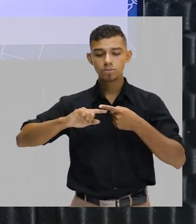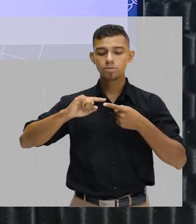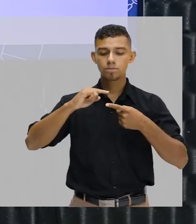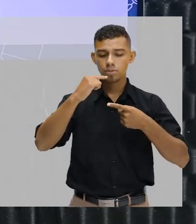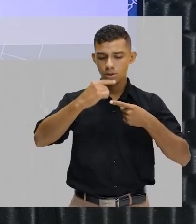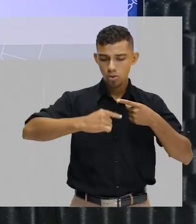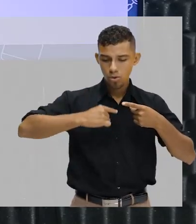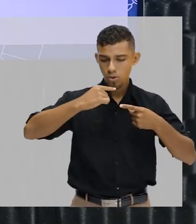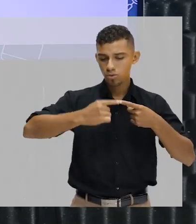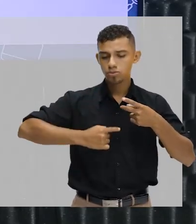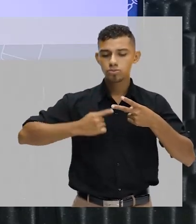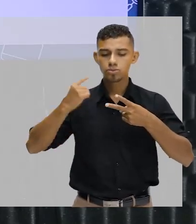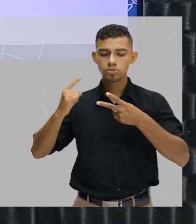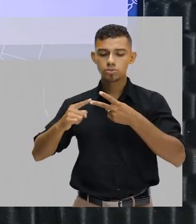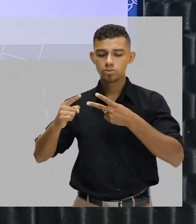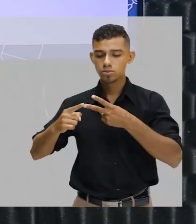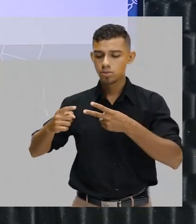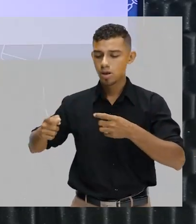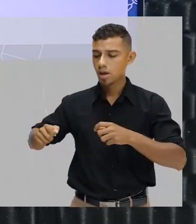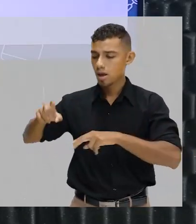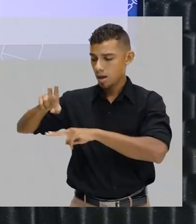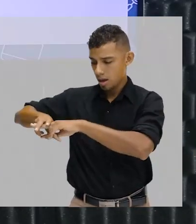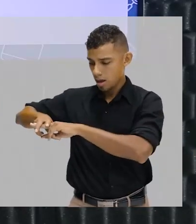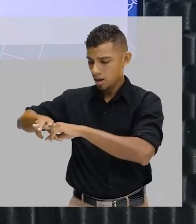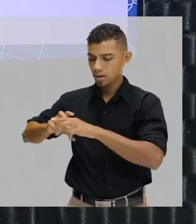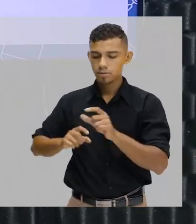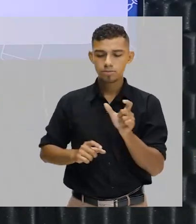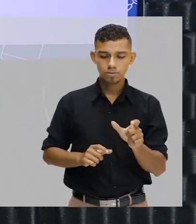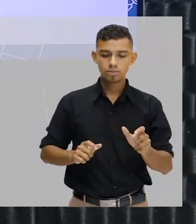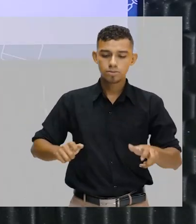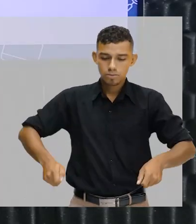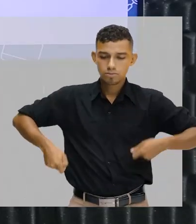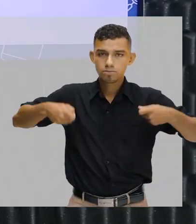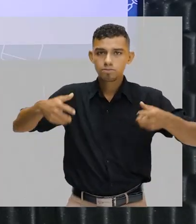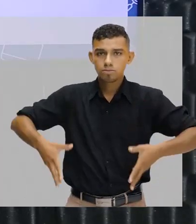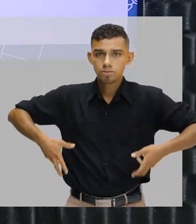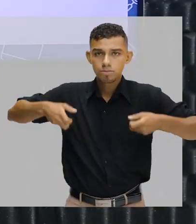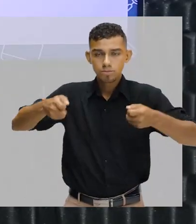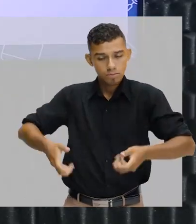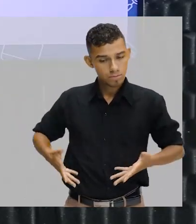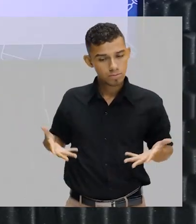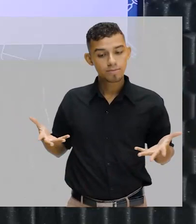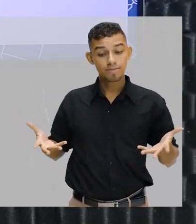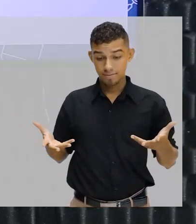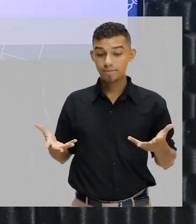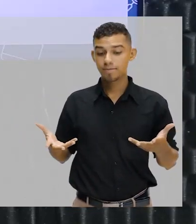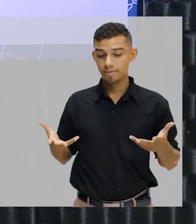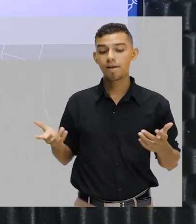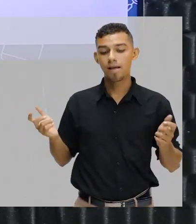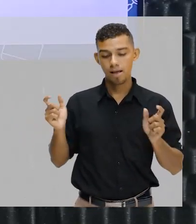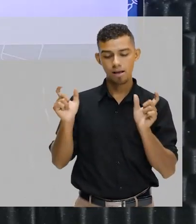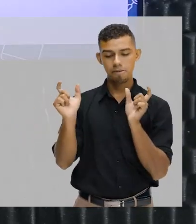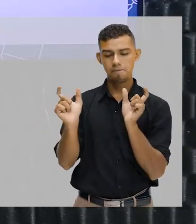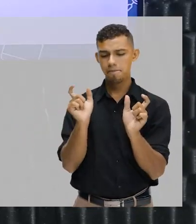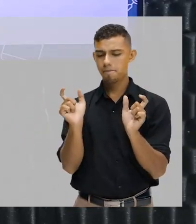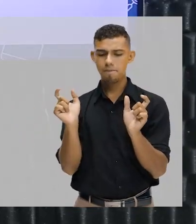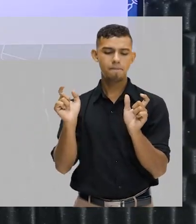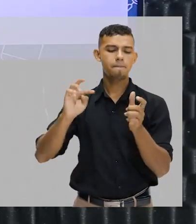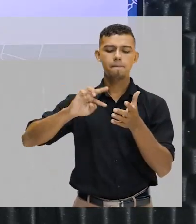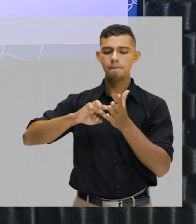chair, cadeira, wheelchair, cadeira de rodas. Então, aqui eu tenho palavras